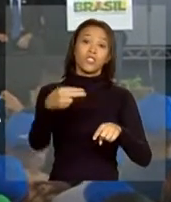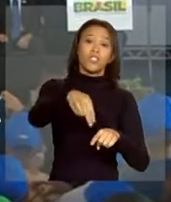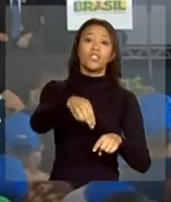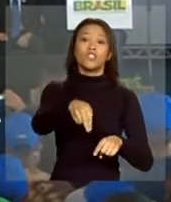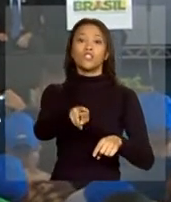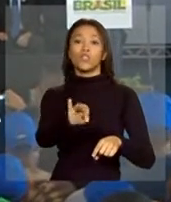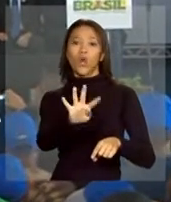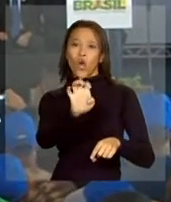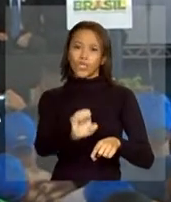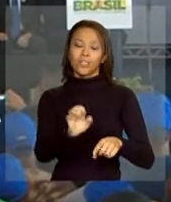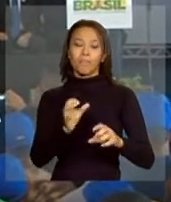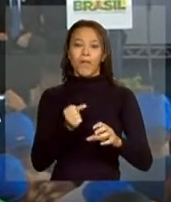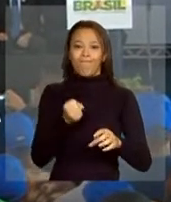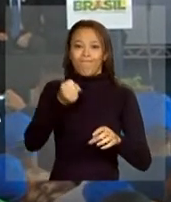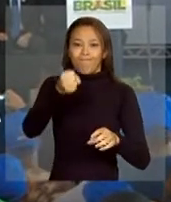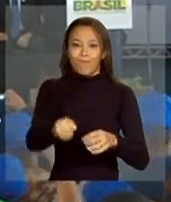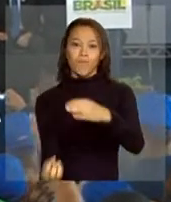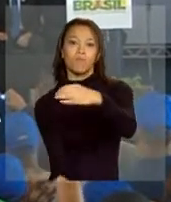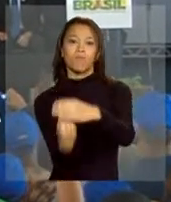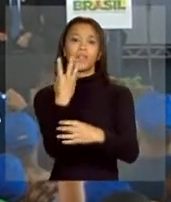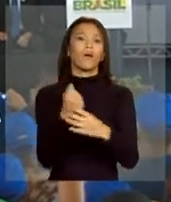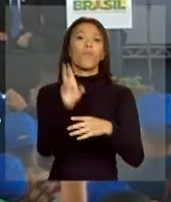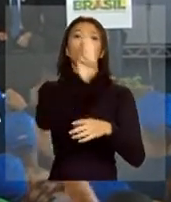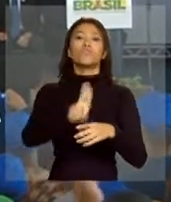uma universidade federal para cá.